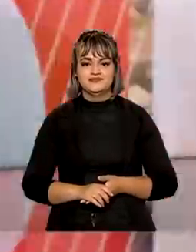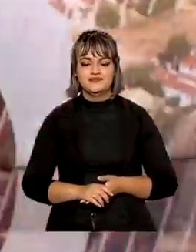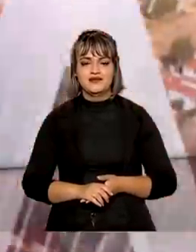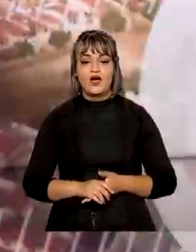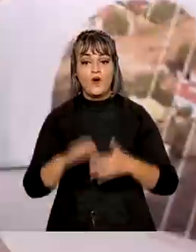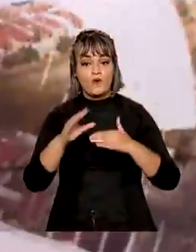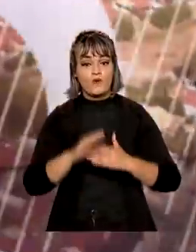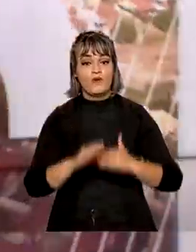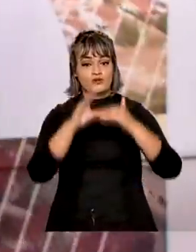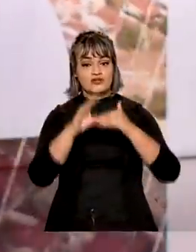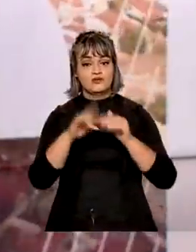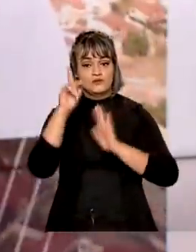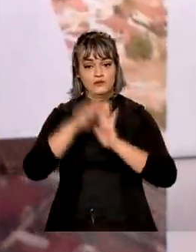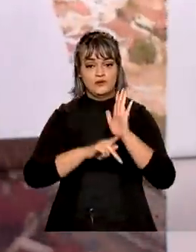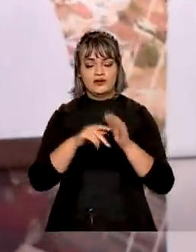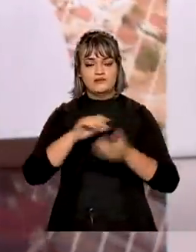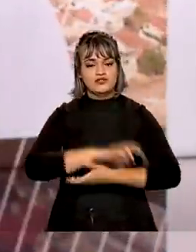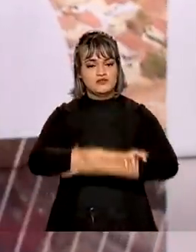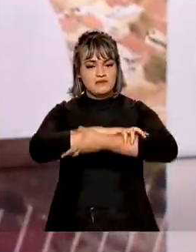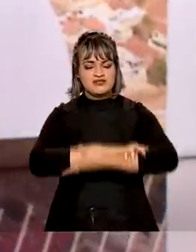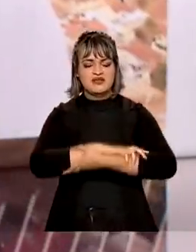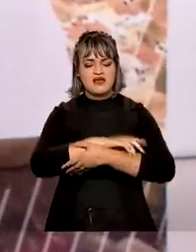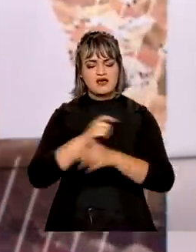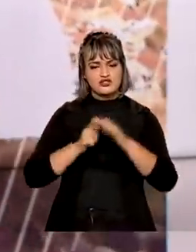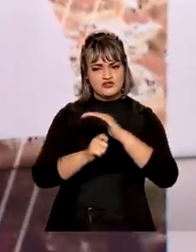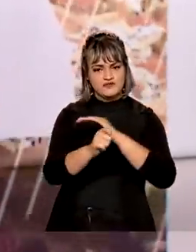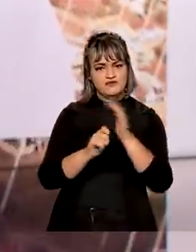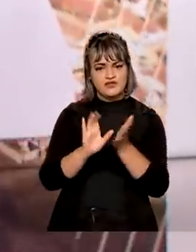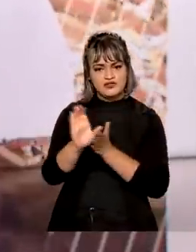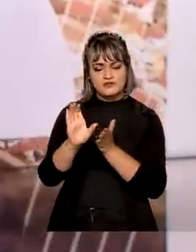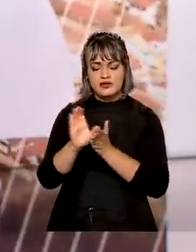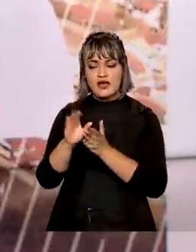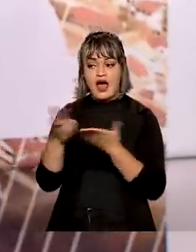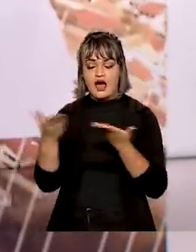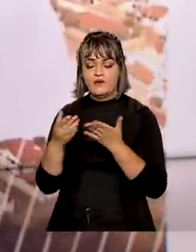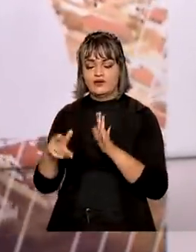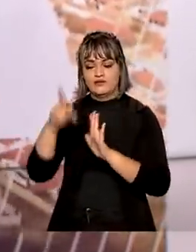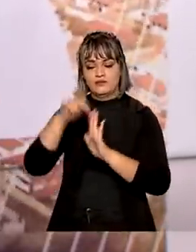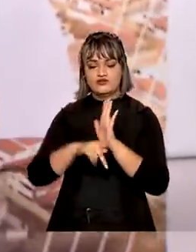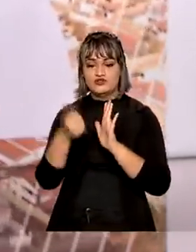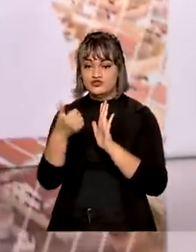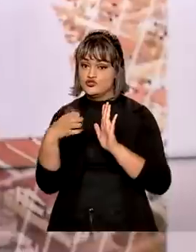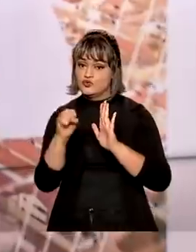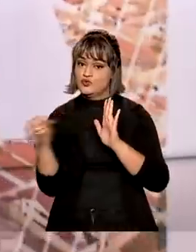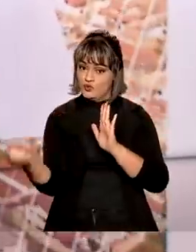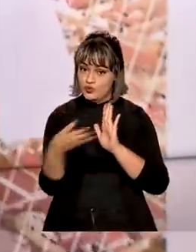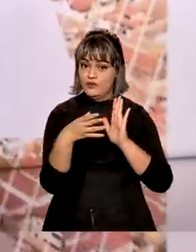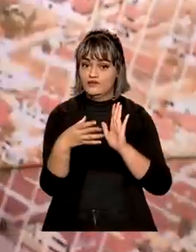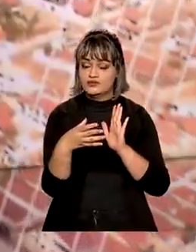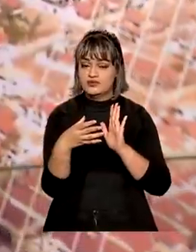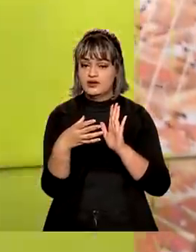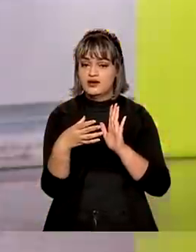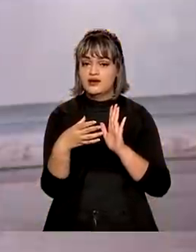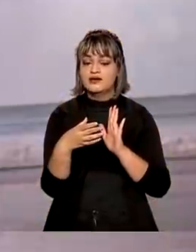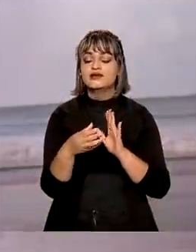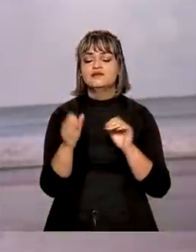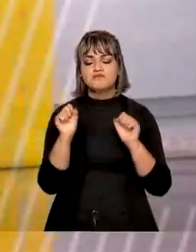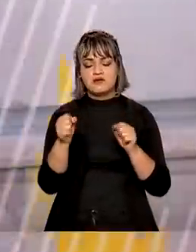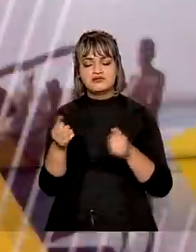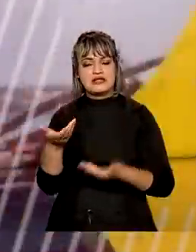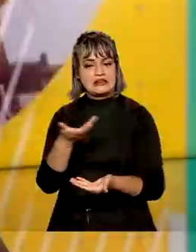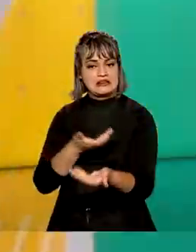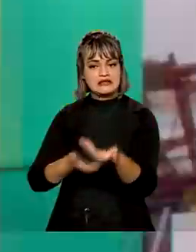Conselho do Programa de Parcerias de Investimentos incluiu 18 novos projetos na lista de bens que podem ser